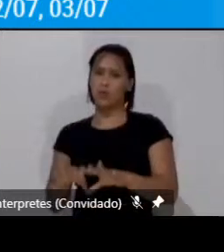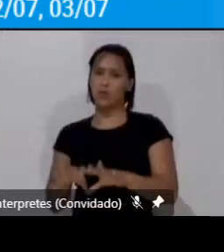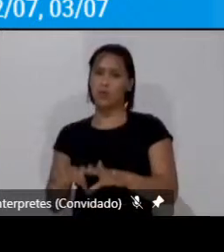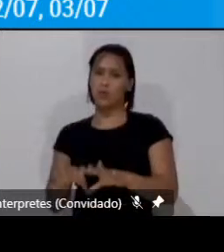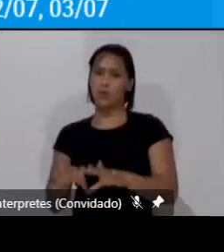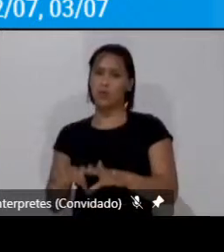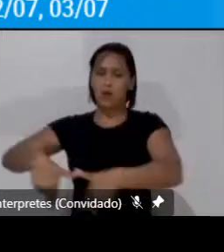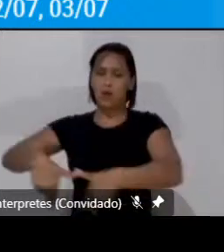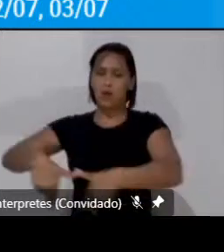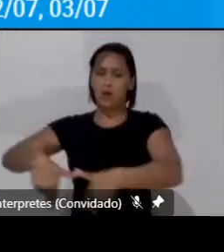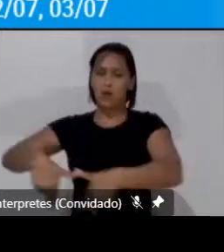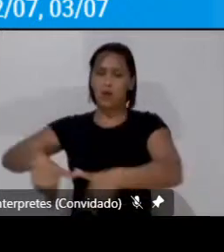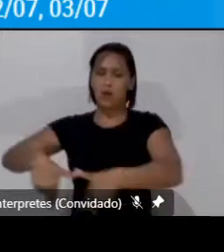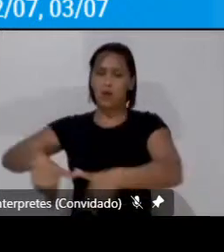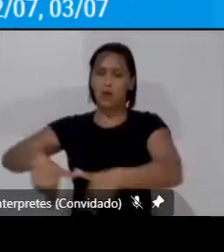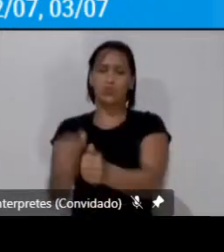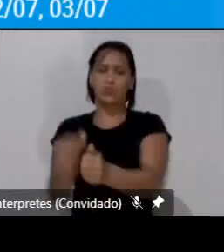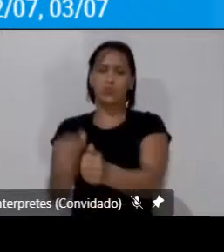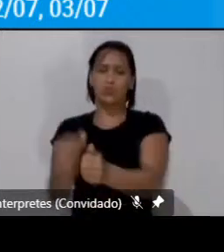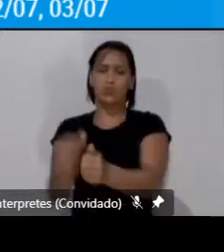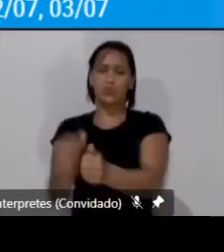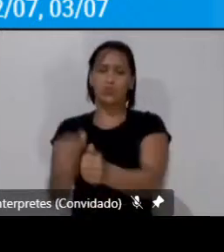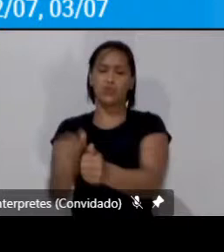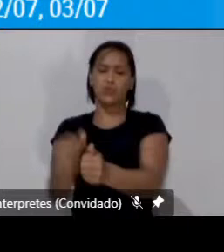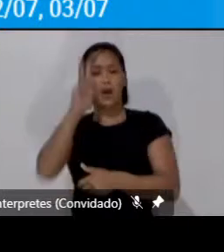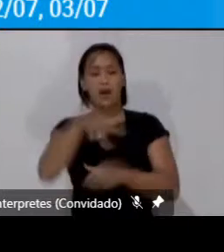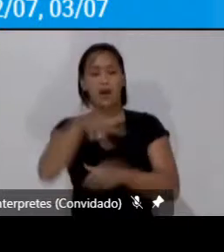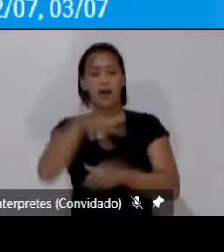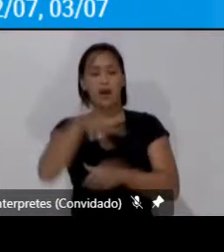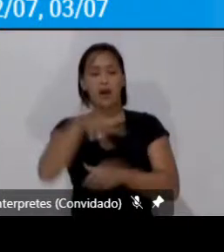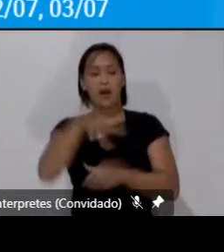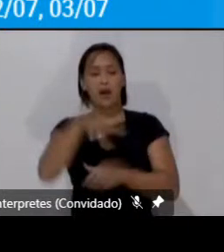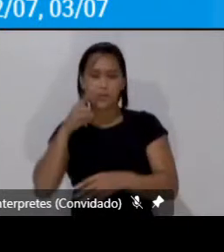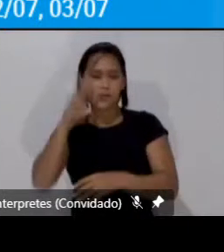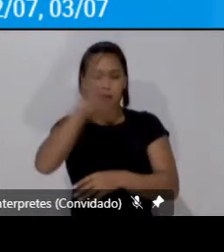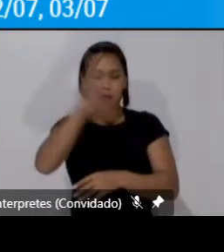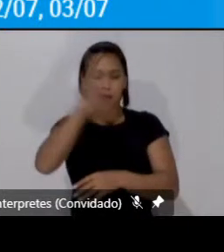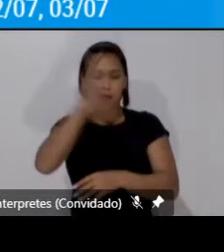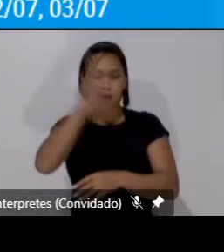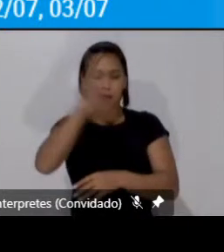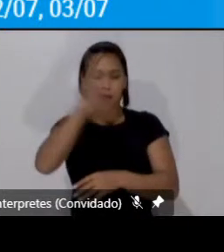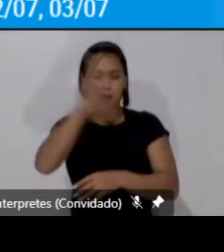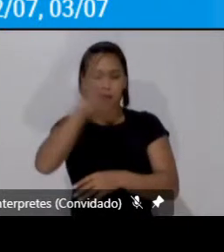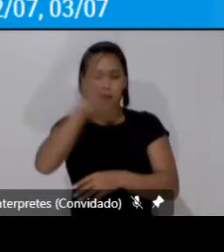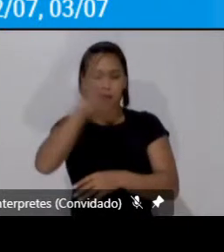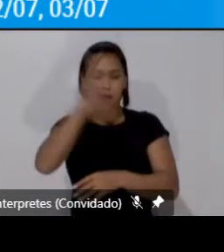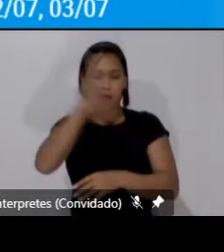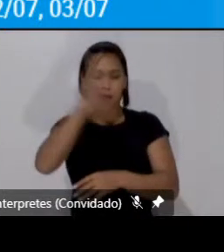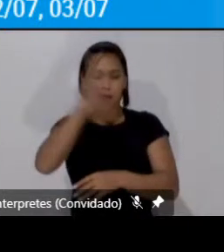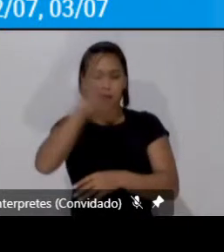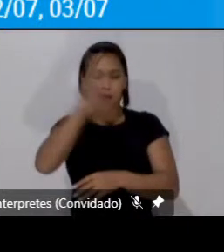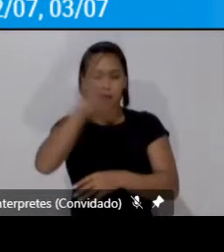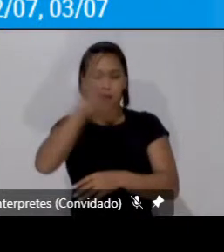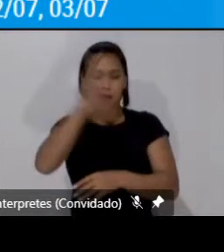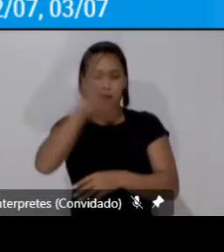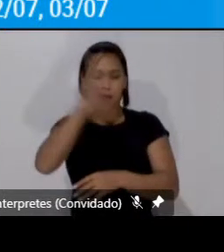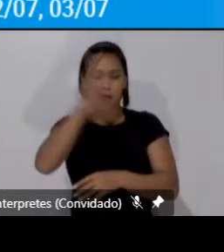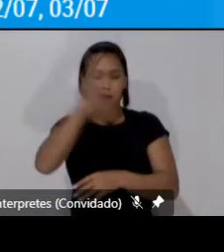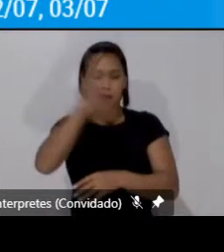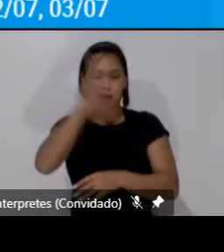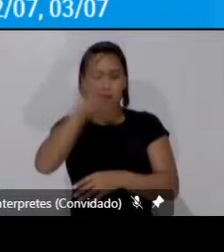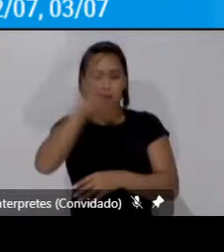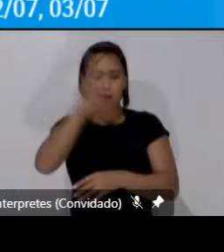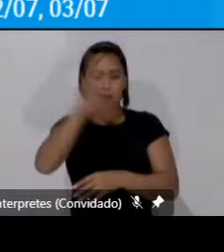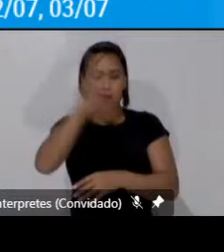mão dada aprende a olhar antes de atravessar e assim por diante e isso de certa forma